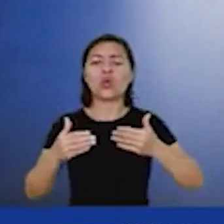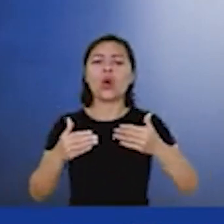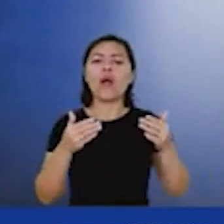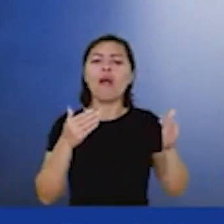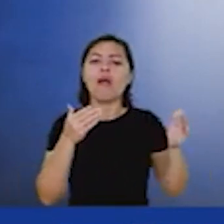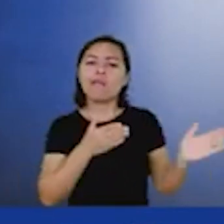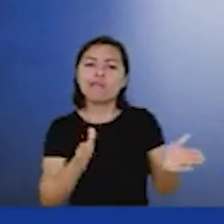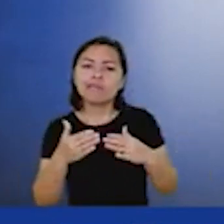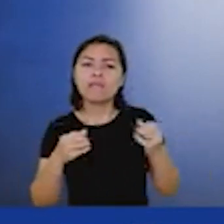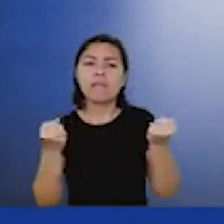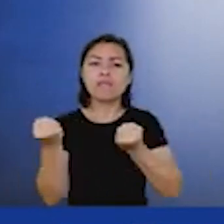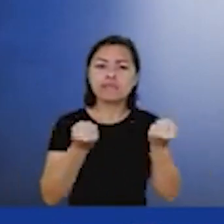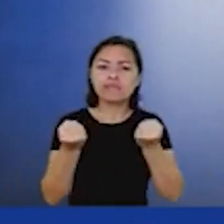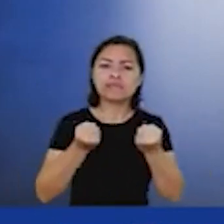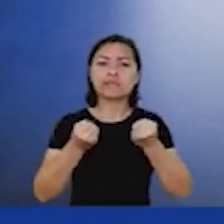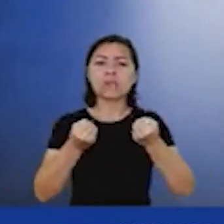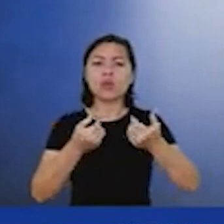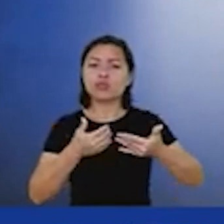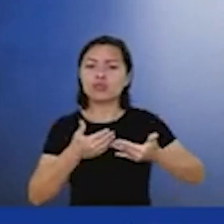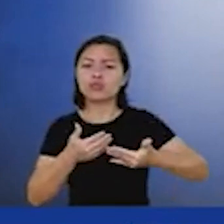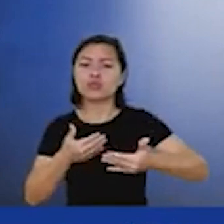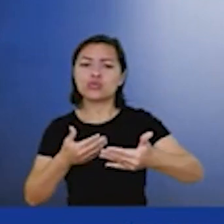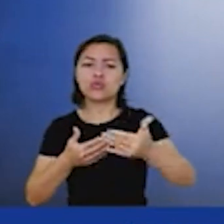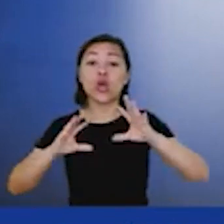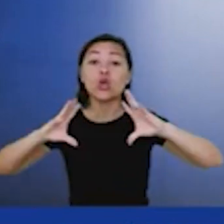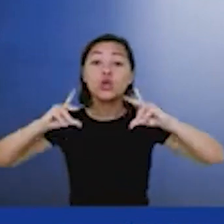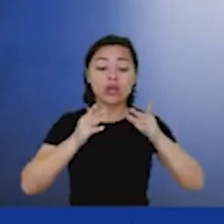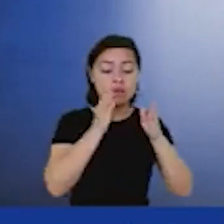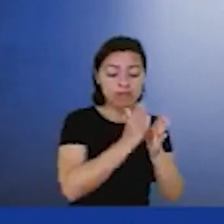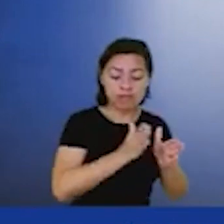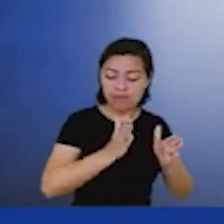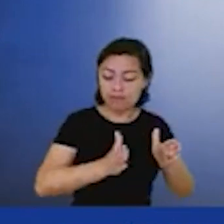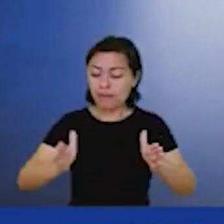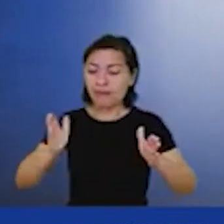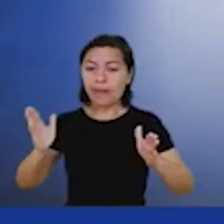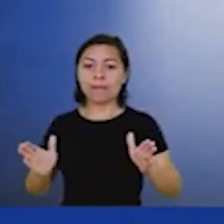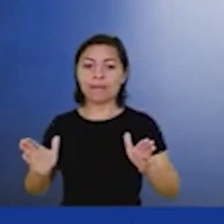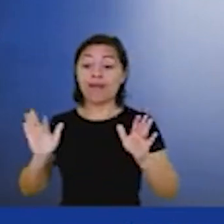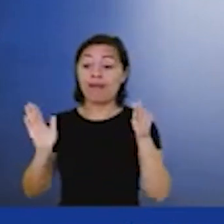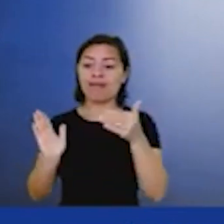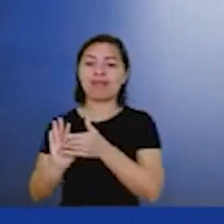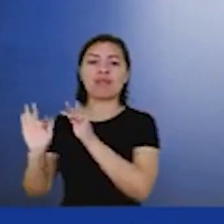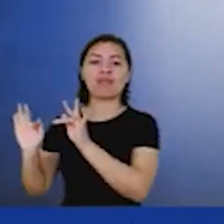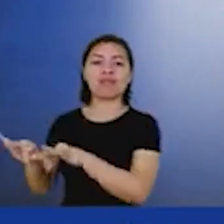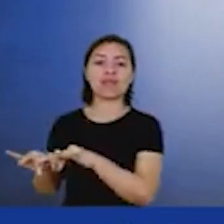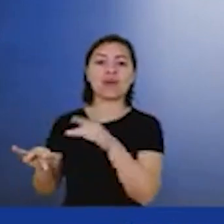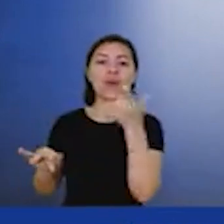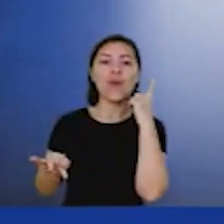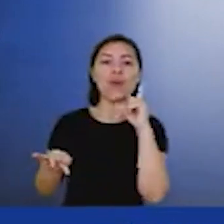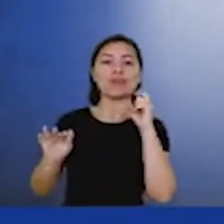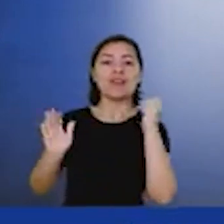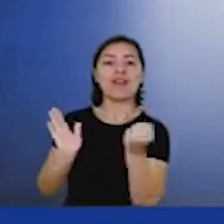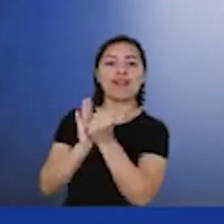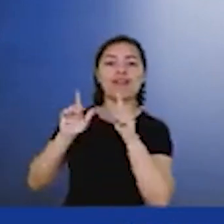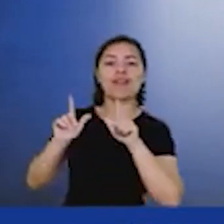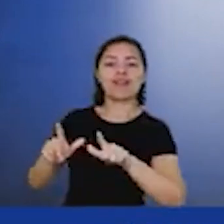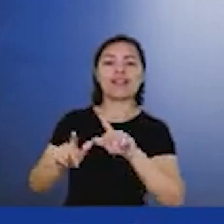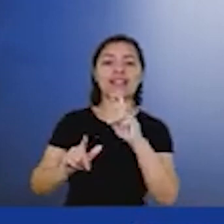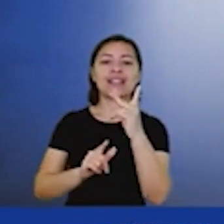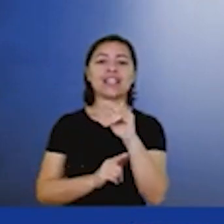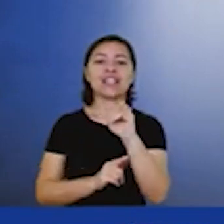que aí você tenha por exemplo a possibilidade de certificar um hidrogênio azul por exemplo